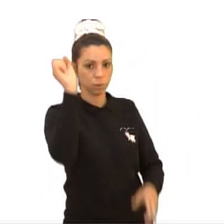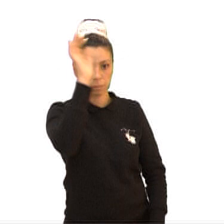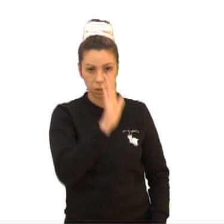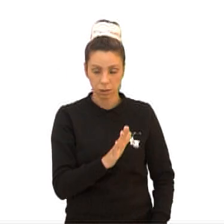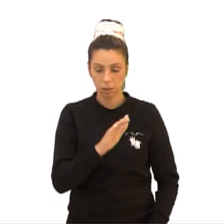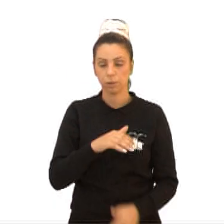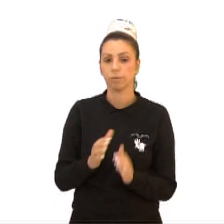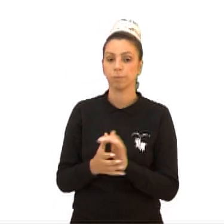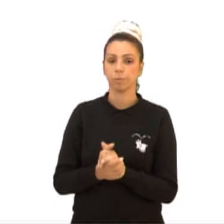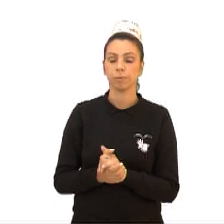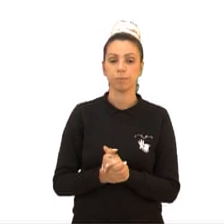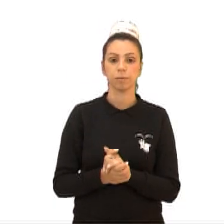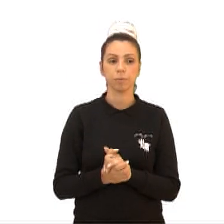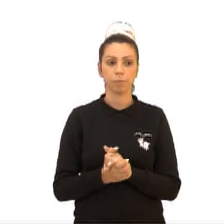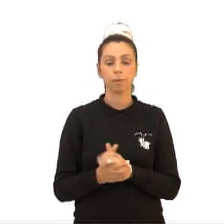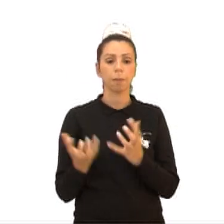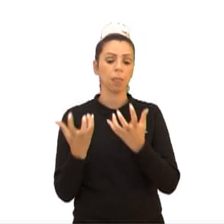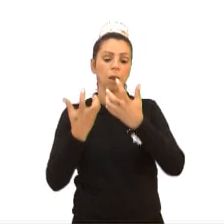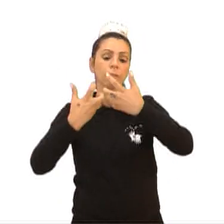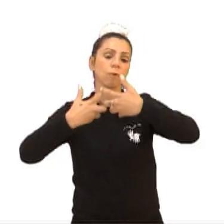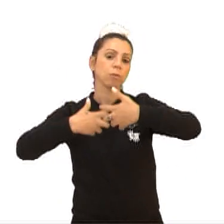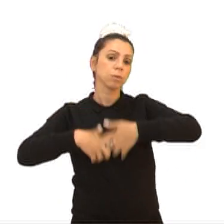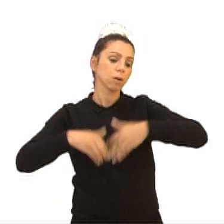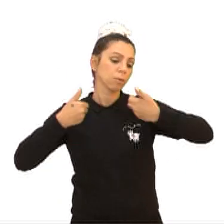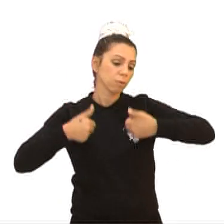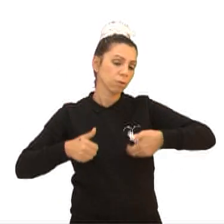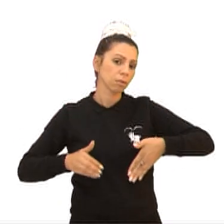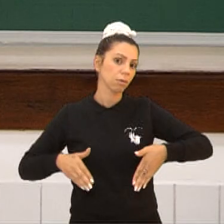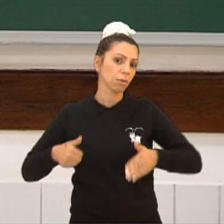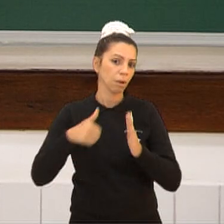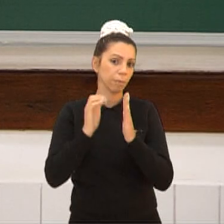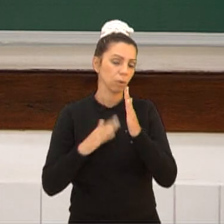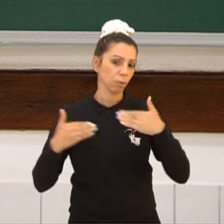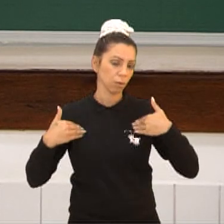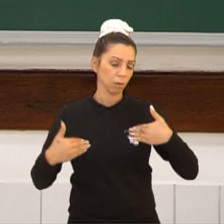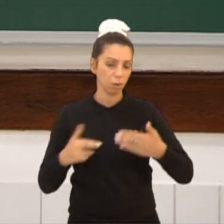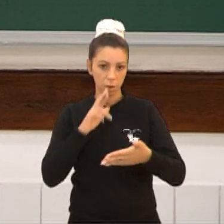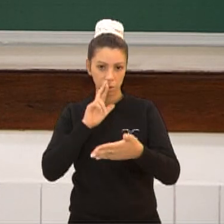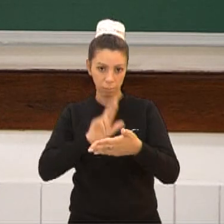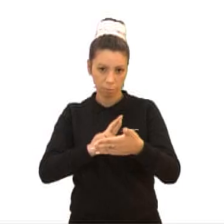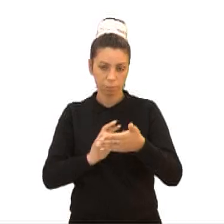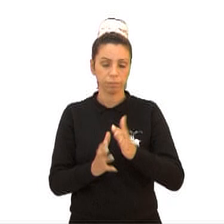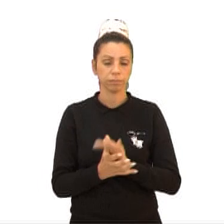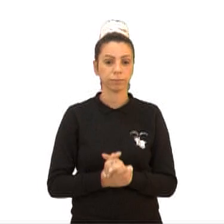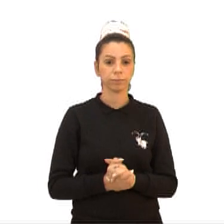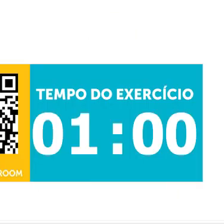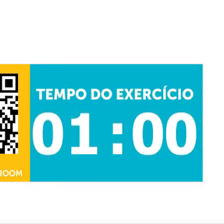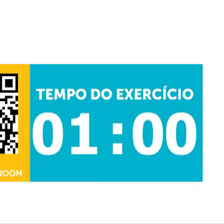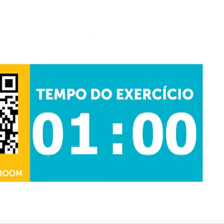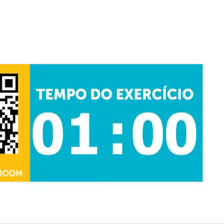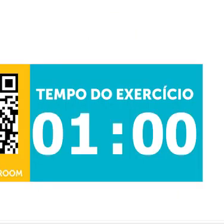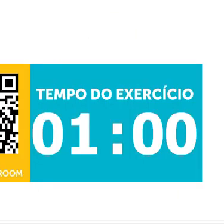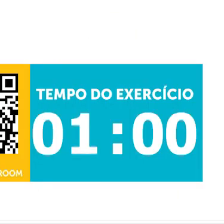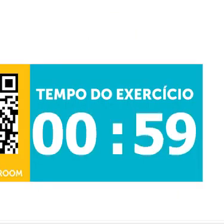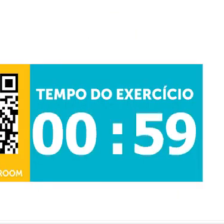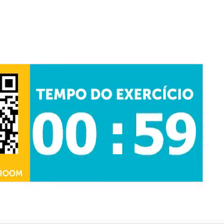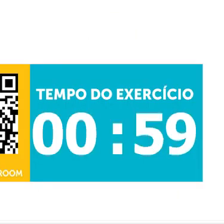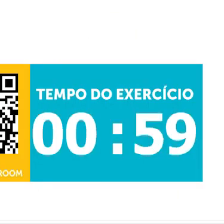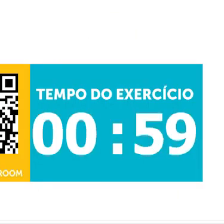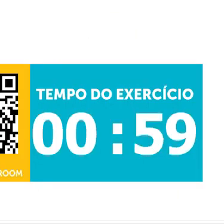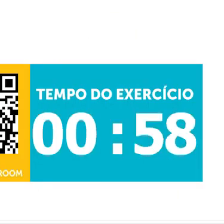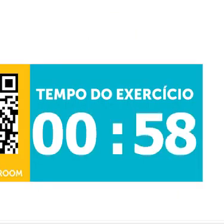pergunta, qual era a função da pintura corporal? Dá uma olhadinha lá, respondo e já voltamos. Música